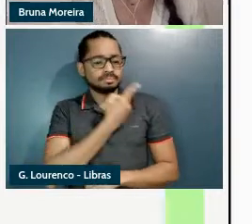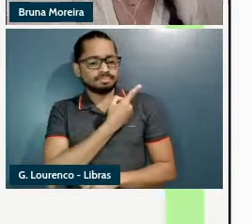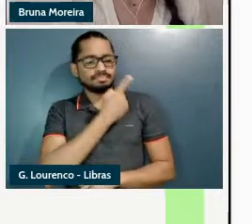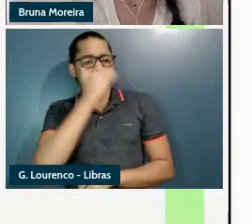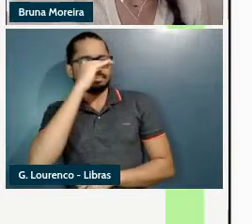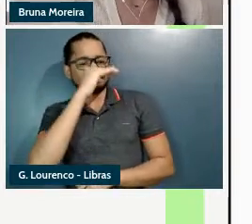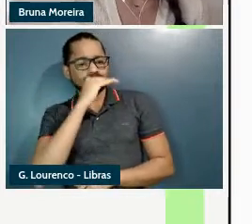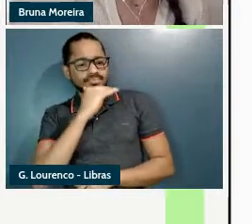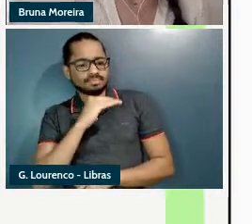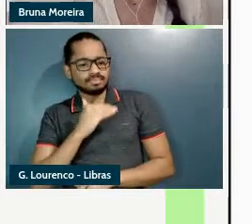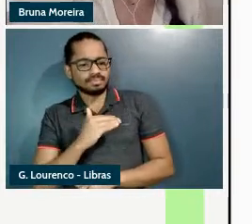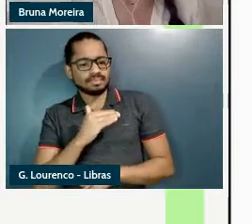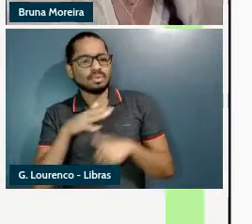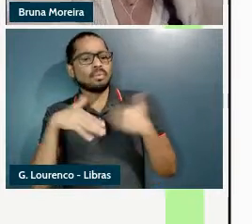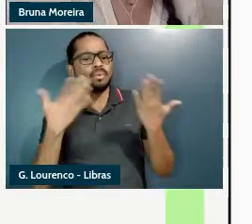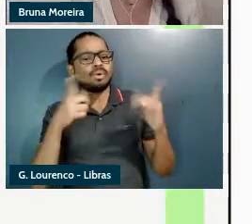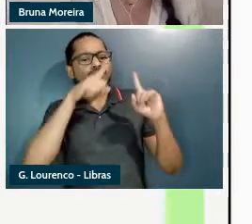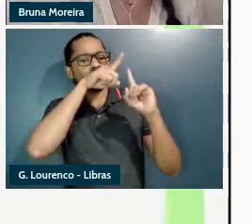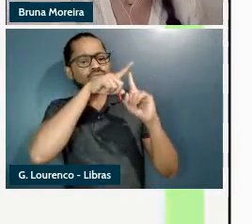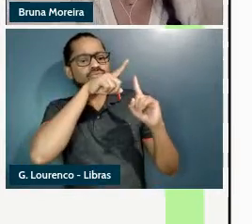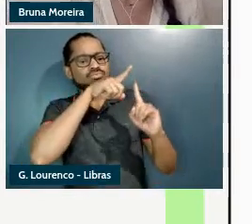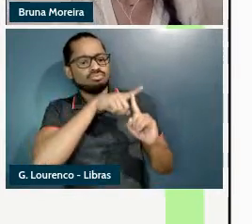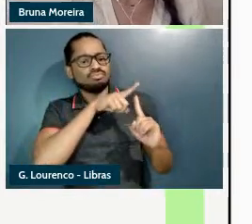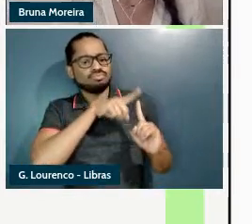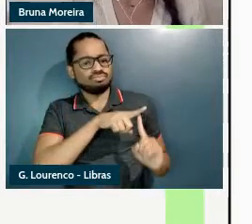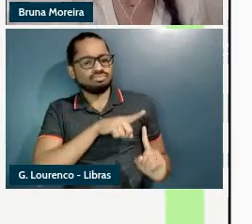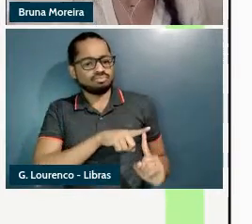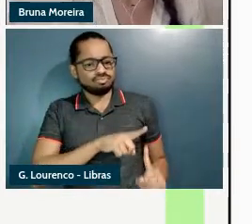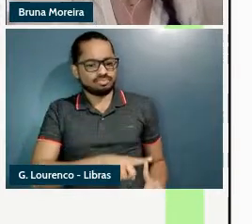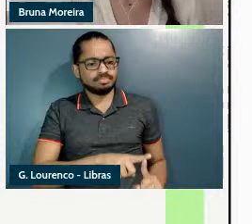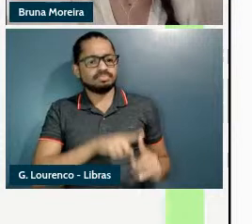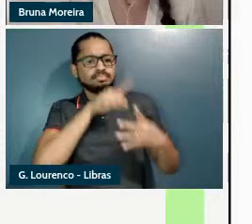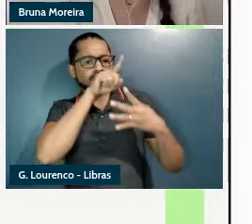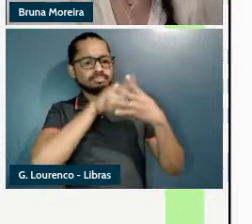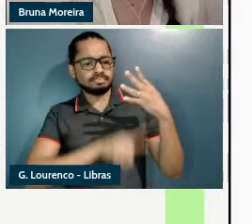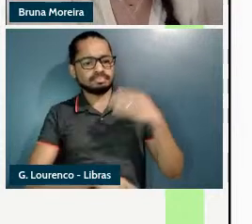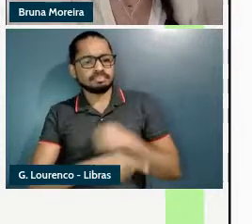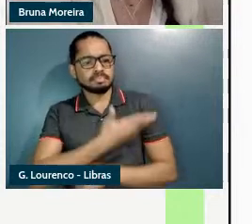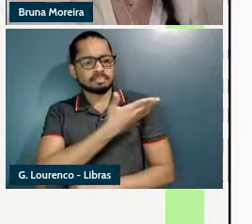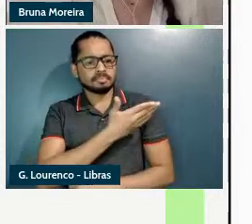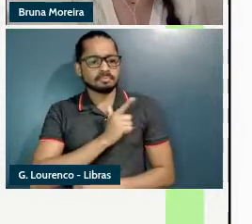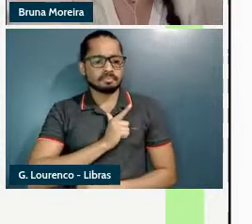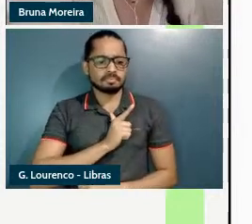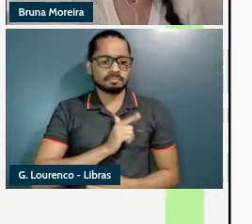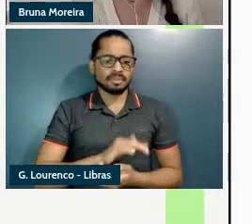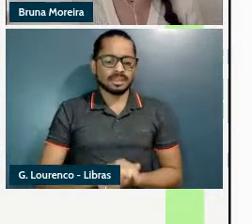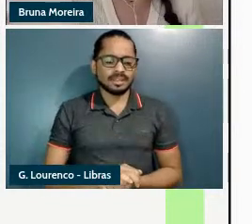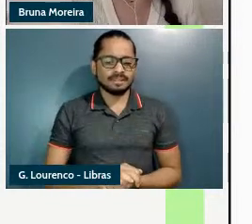de probabilidade admirável de obrigação moral e amigável não modal